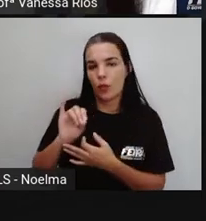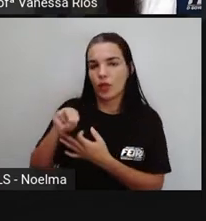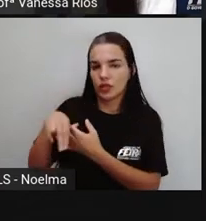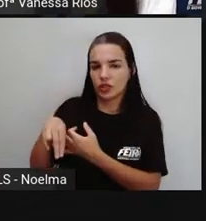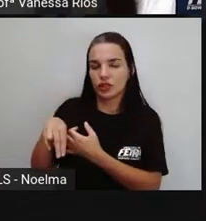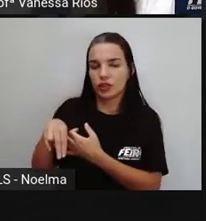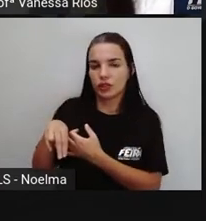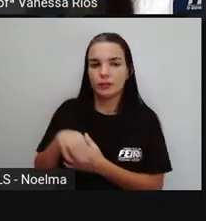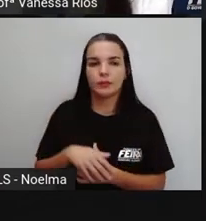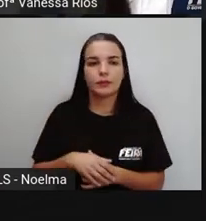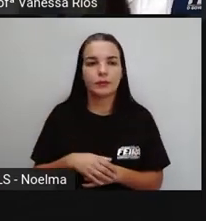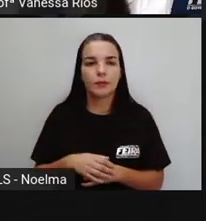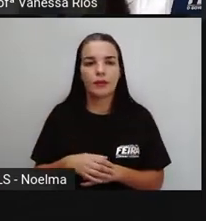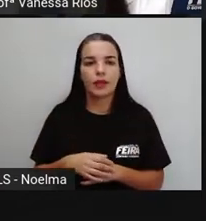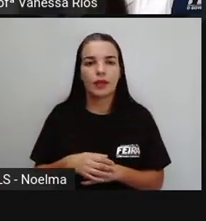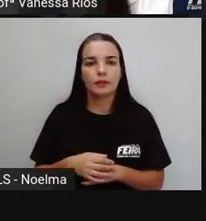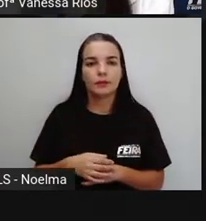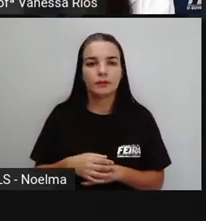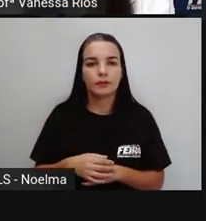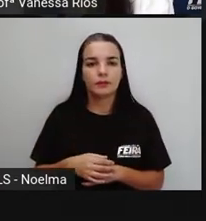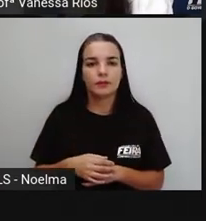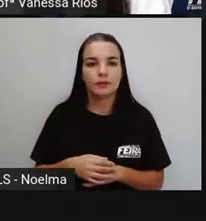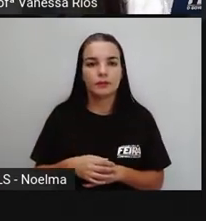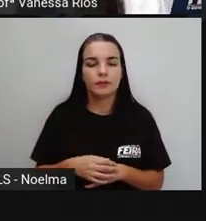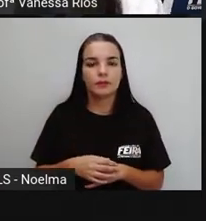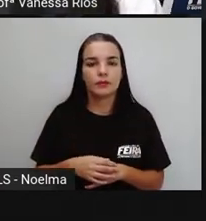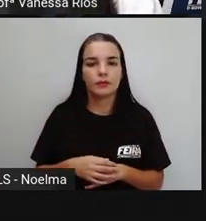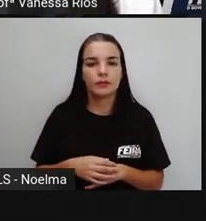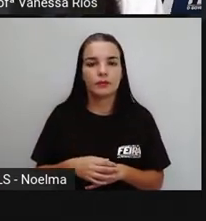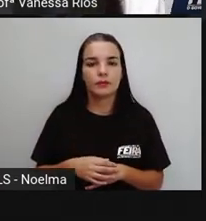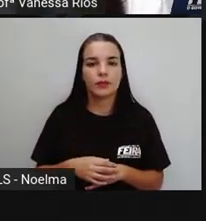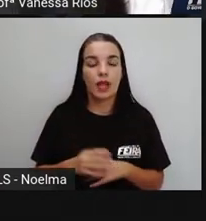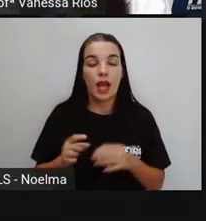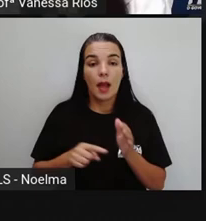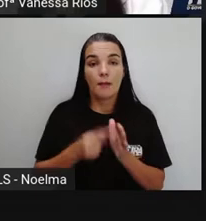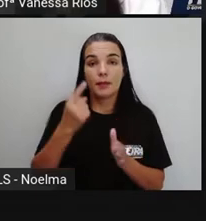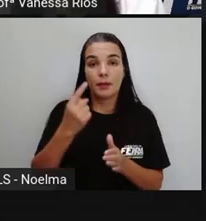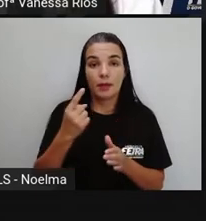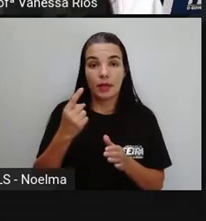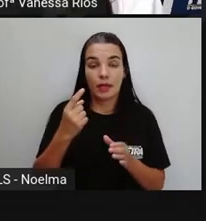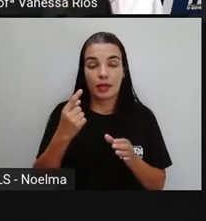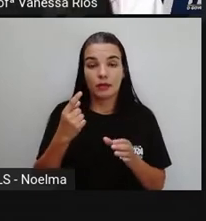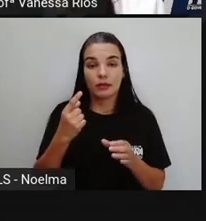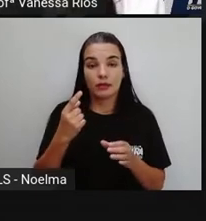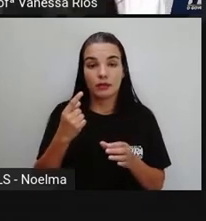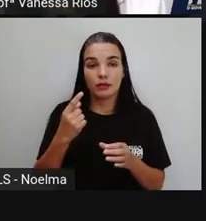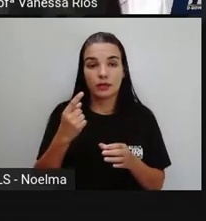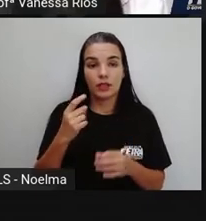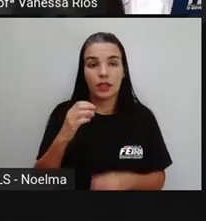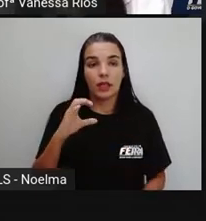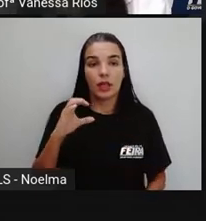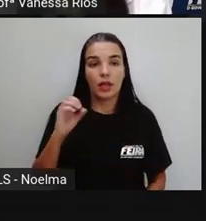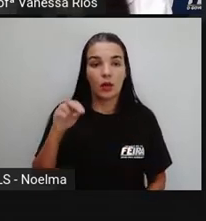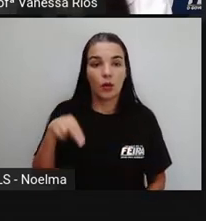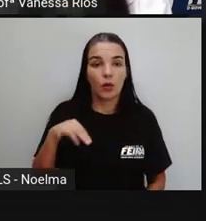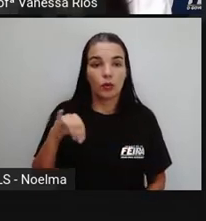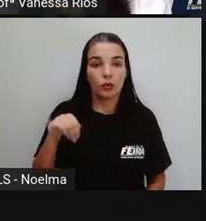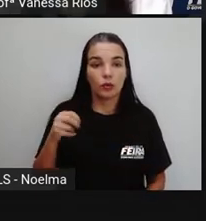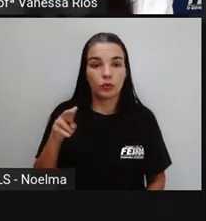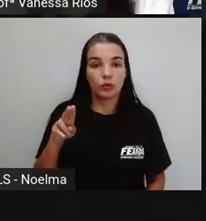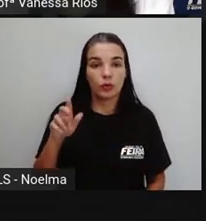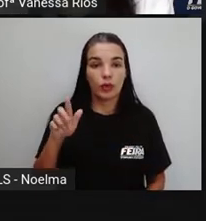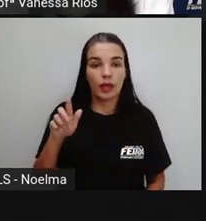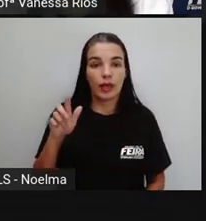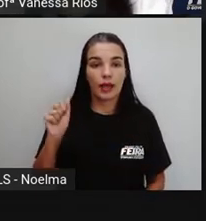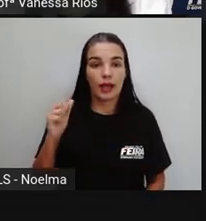segunda e outro da terceira. Então, vamos lá. O verbo da primeira conjugação que a Pró colocou aí foi o verbo chegar. Que é